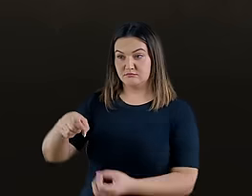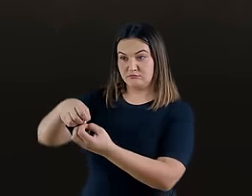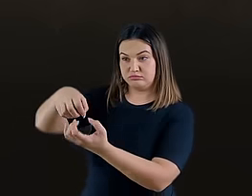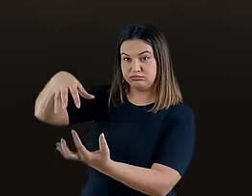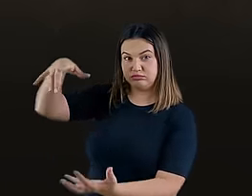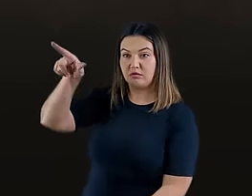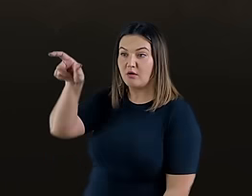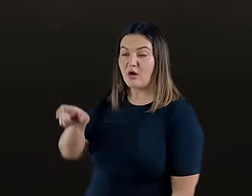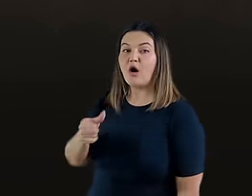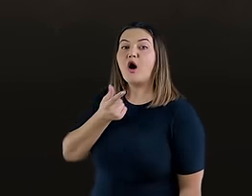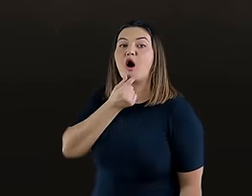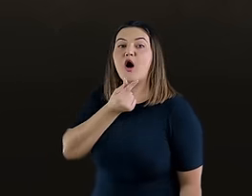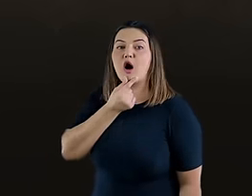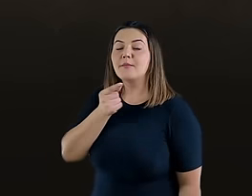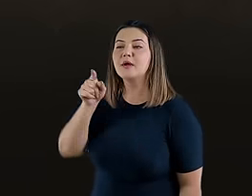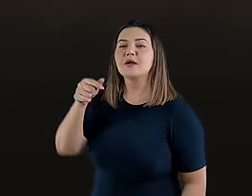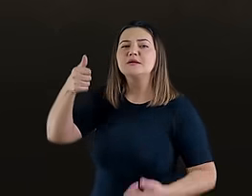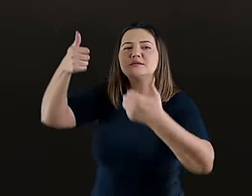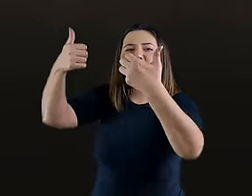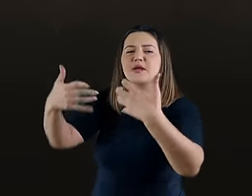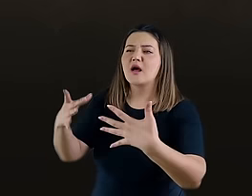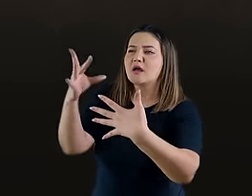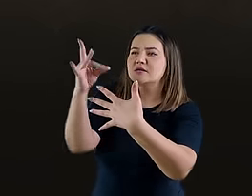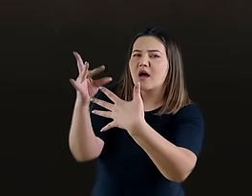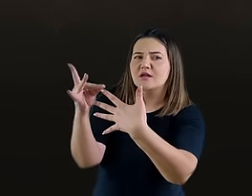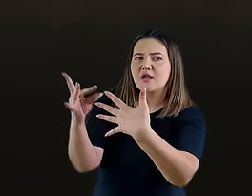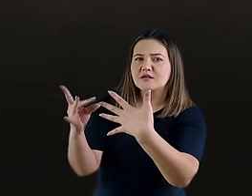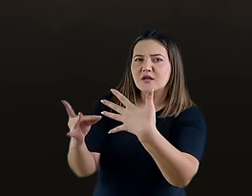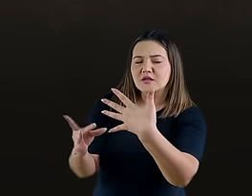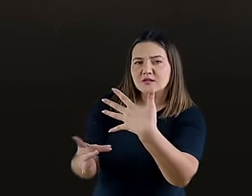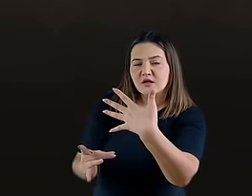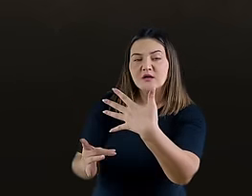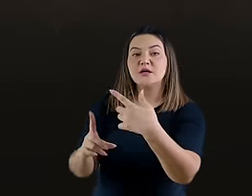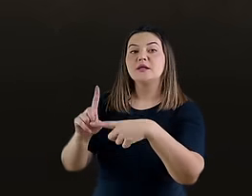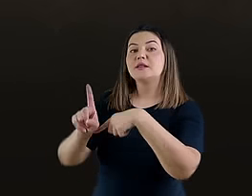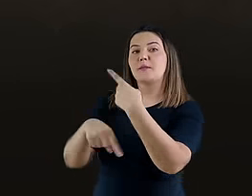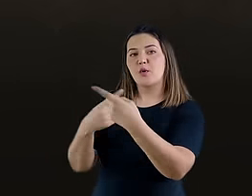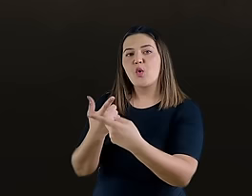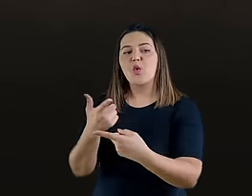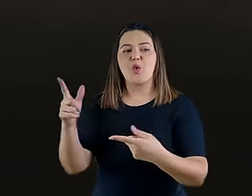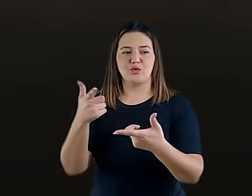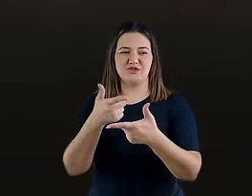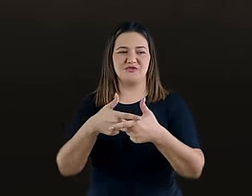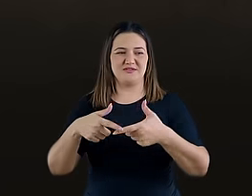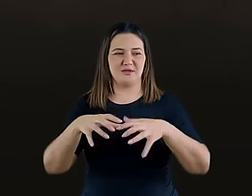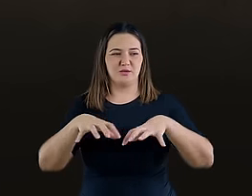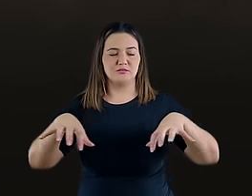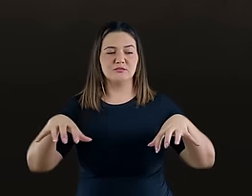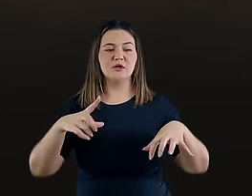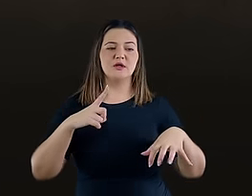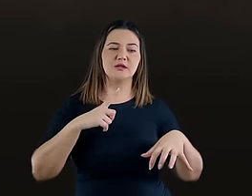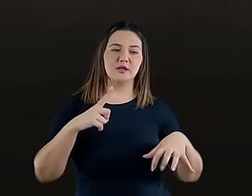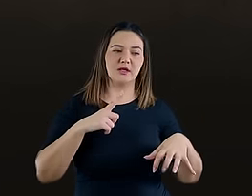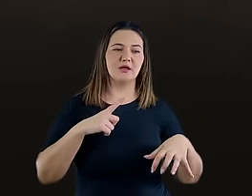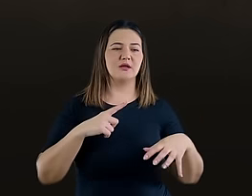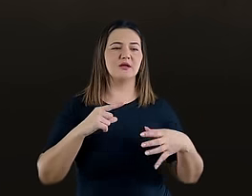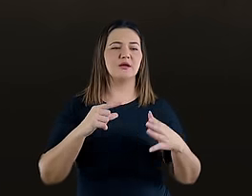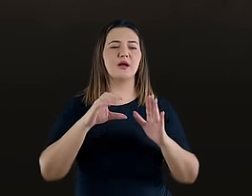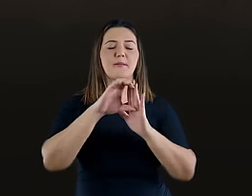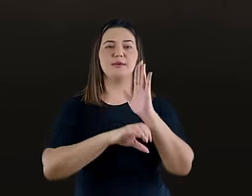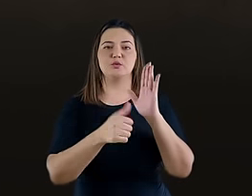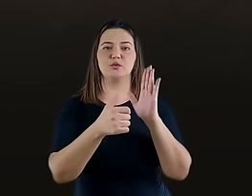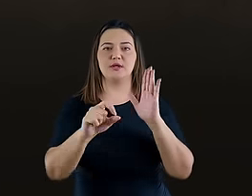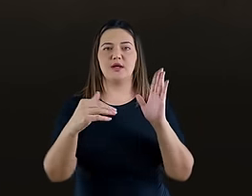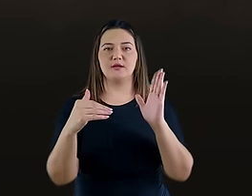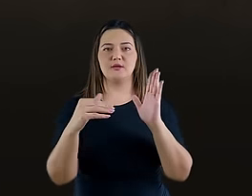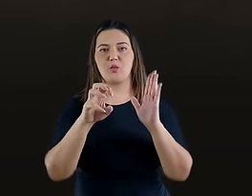homem vestido de linho, ele é descrito. Aí também, numa outra subdivisão aqui, do capítulo 10, 4